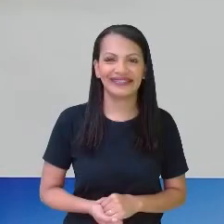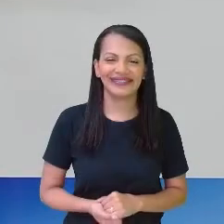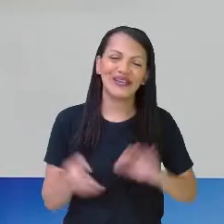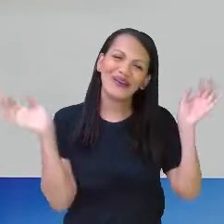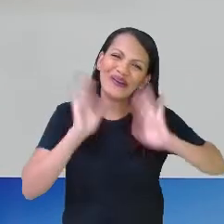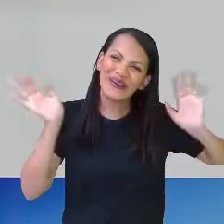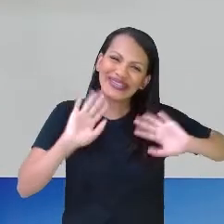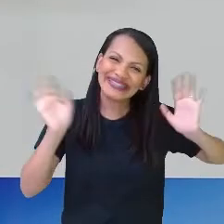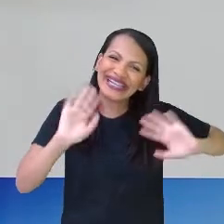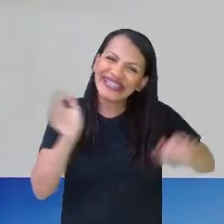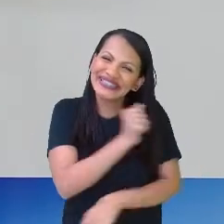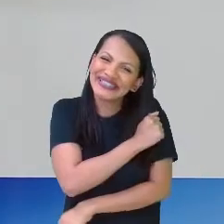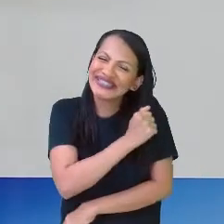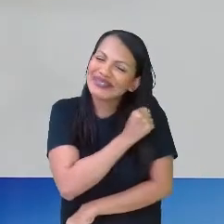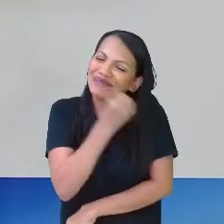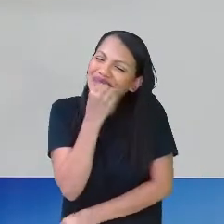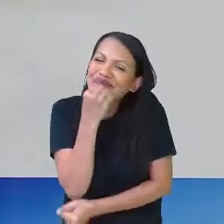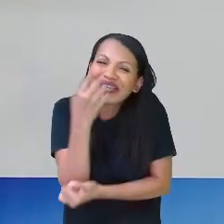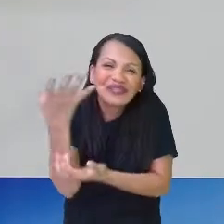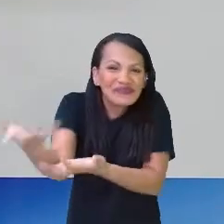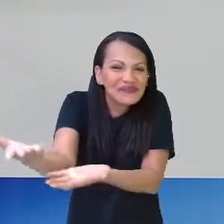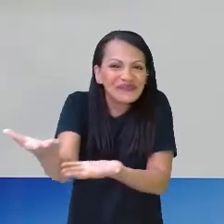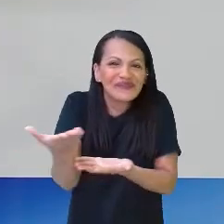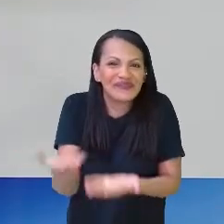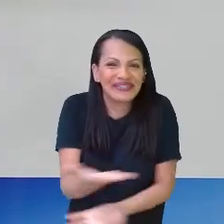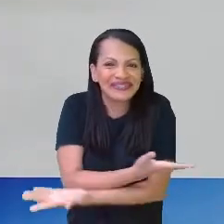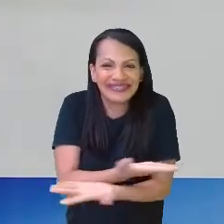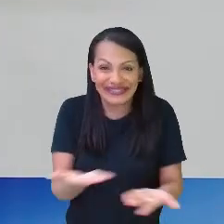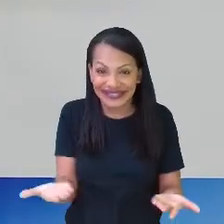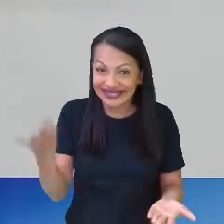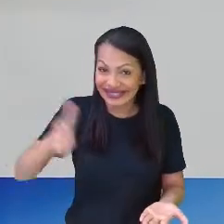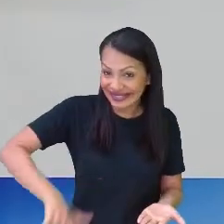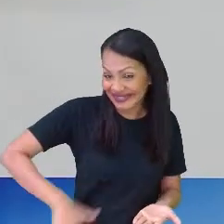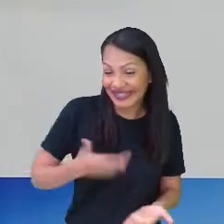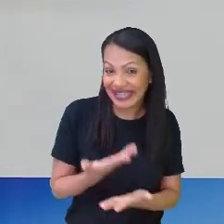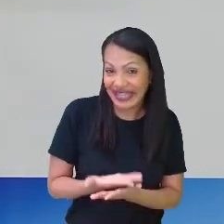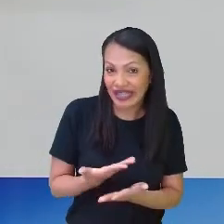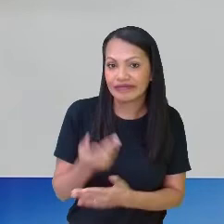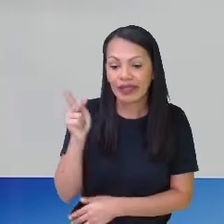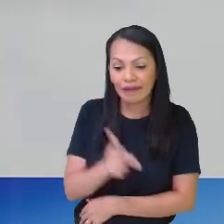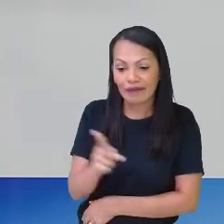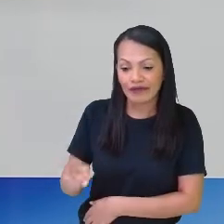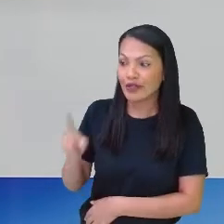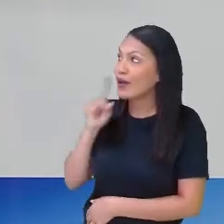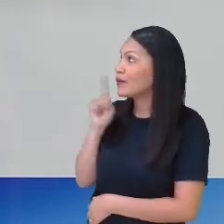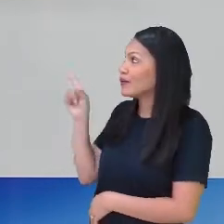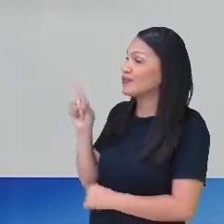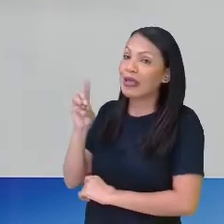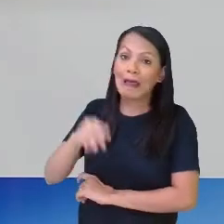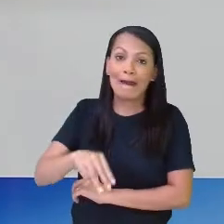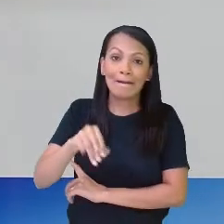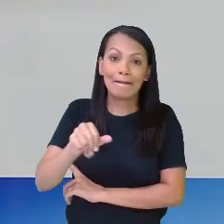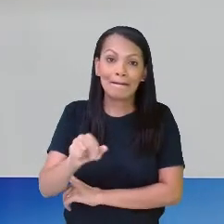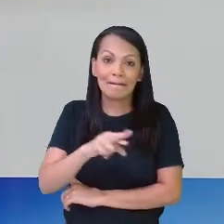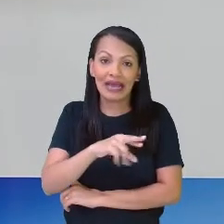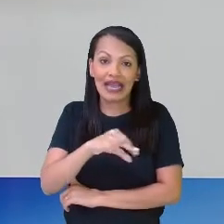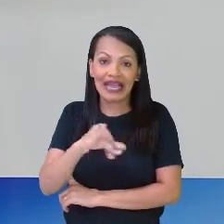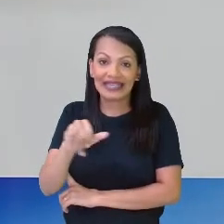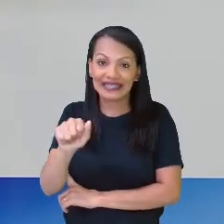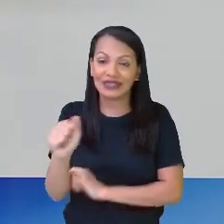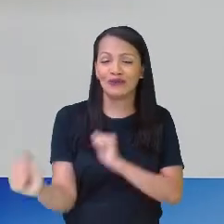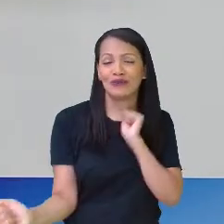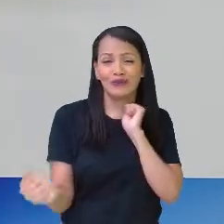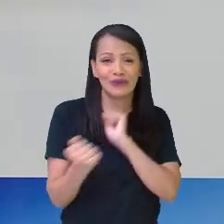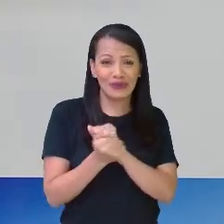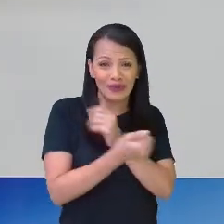Olá pessoal, sejam muito bem-vindos! Eu sou a professora Márcia Cristina e vou ficar aqui com vocês